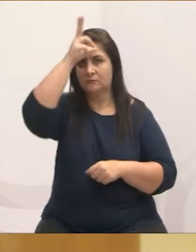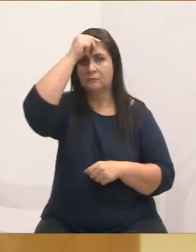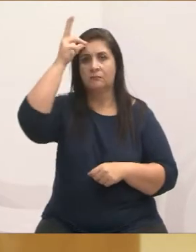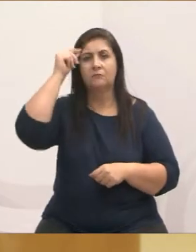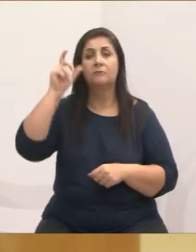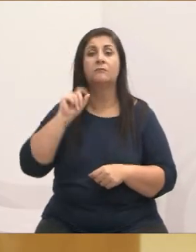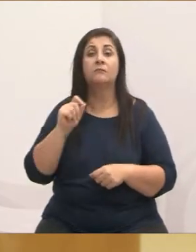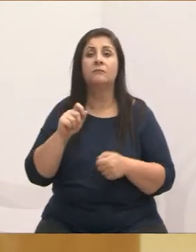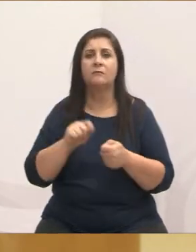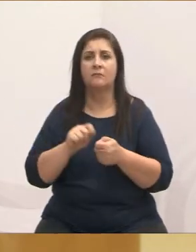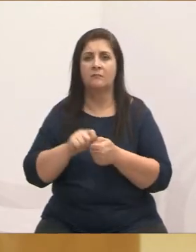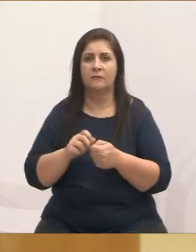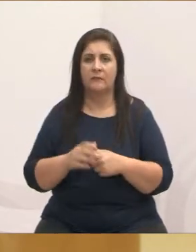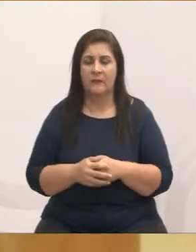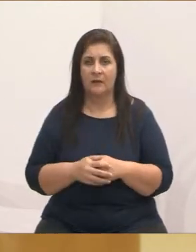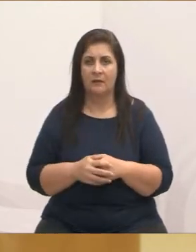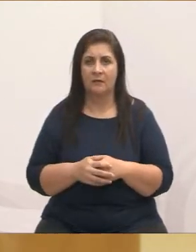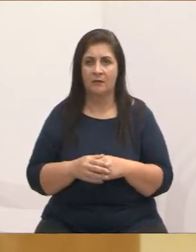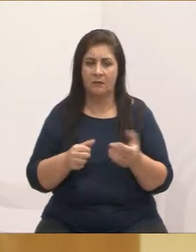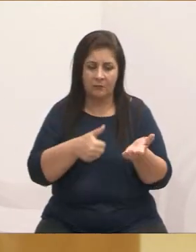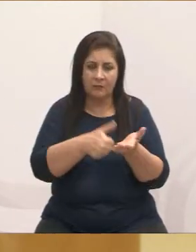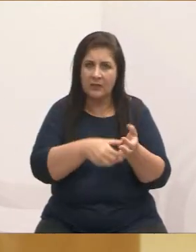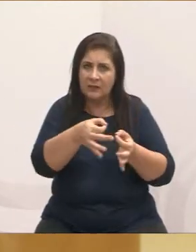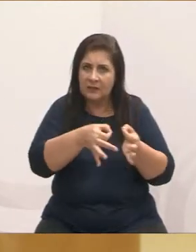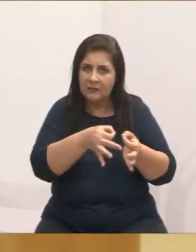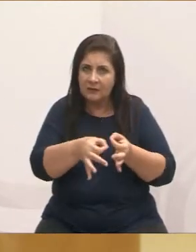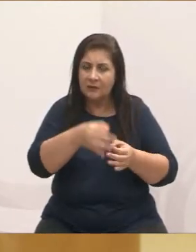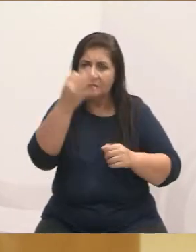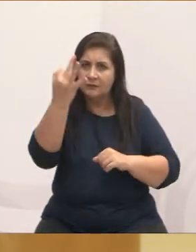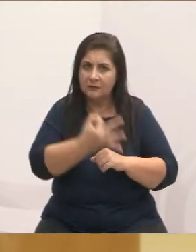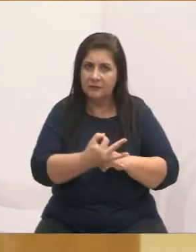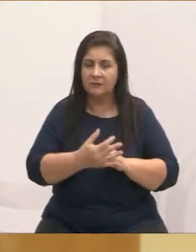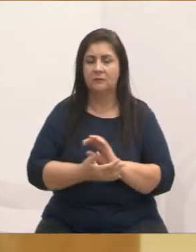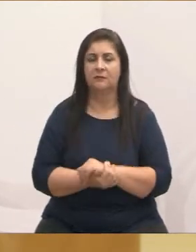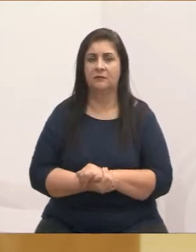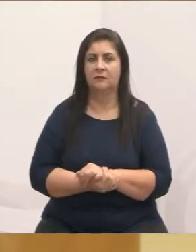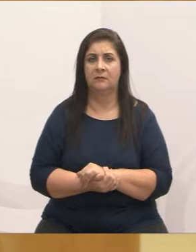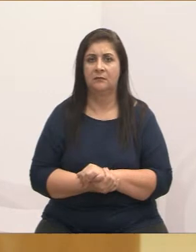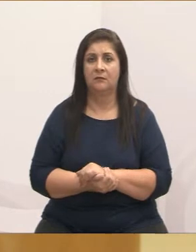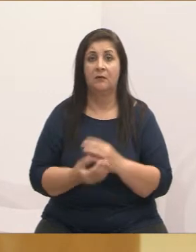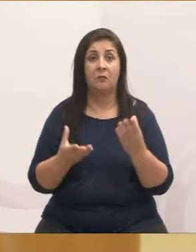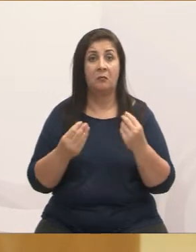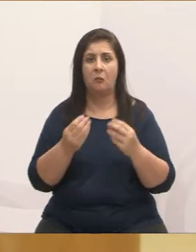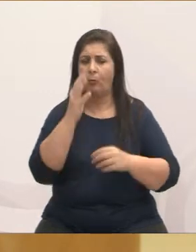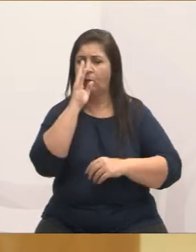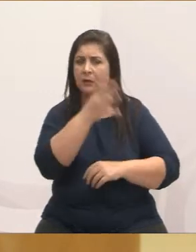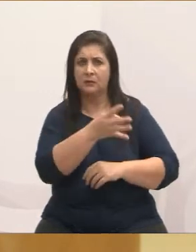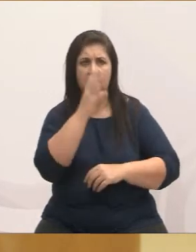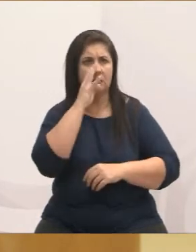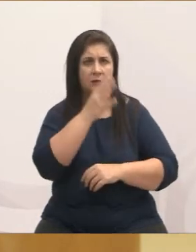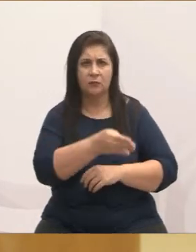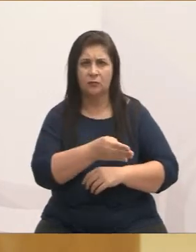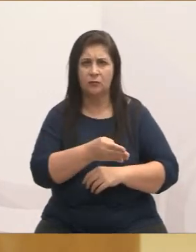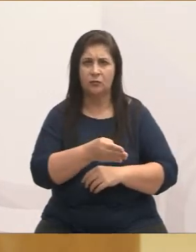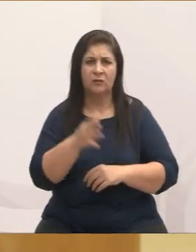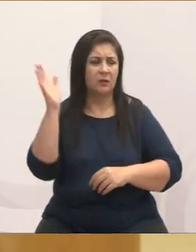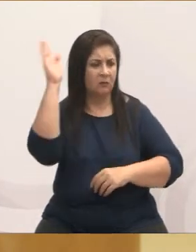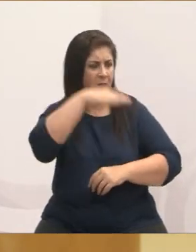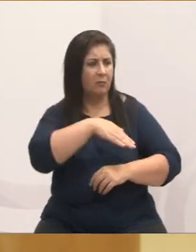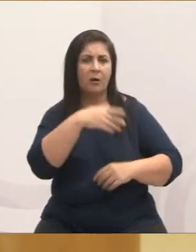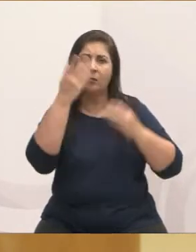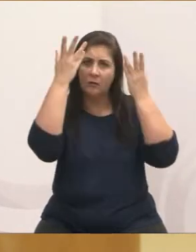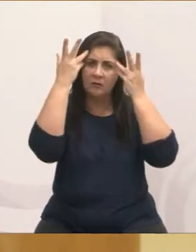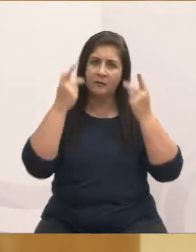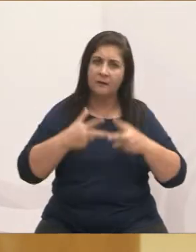feito para que se regularize o trabalho na diretoria. Nós recebemos denúncias de maus tratos quase todos os dias, todos os dias